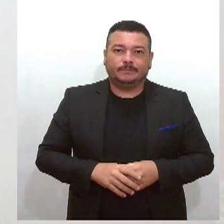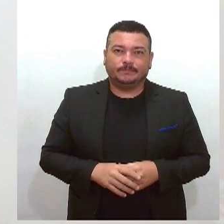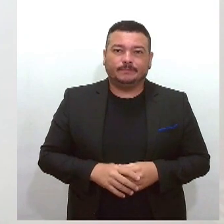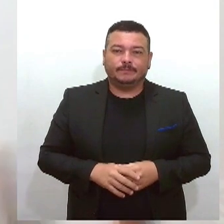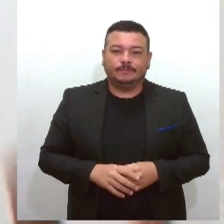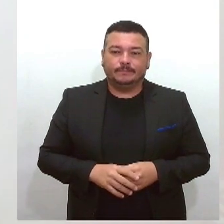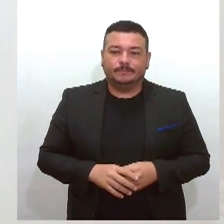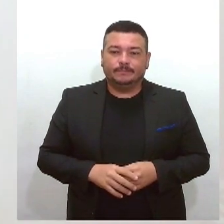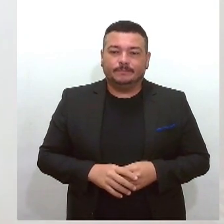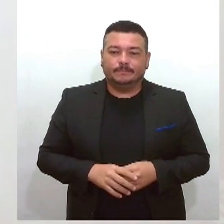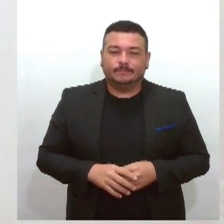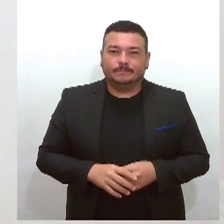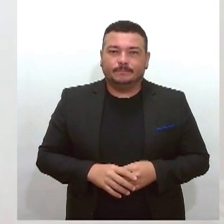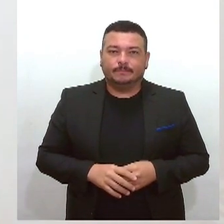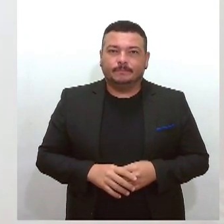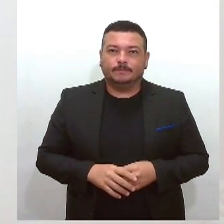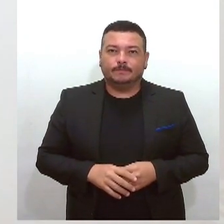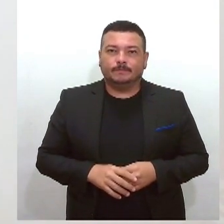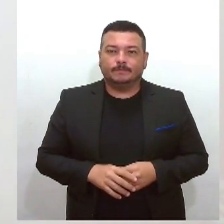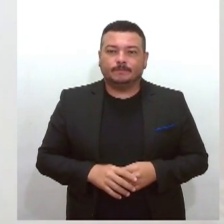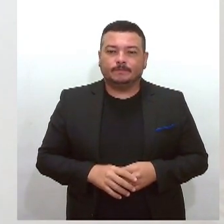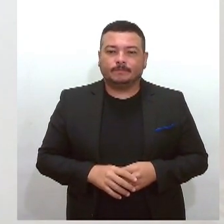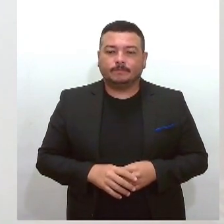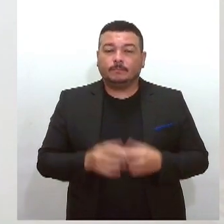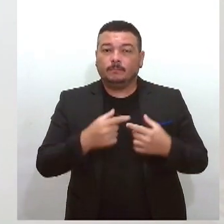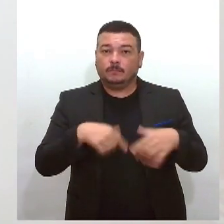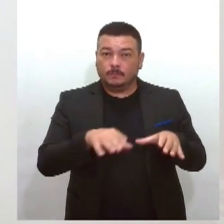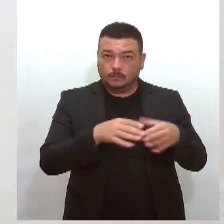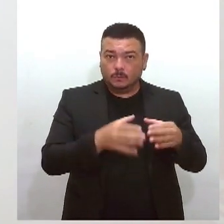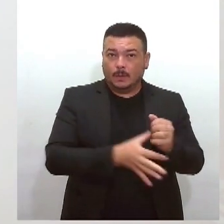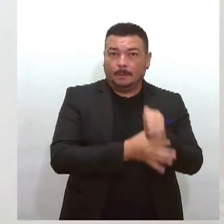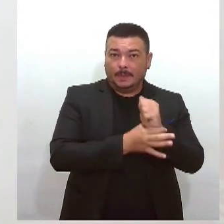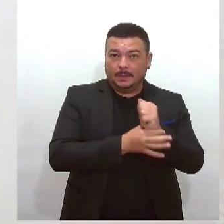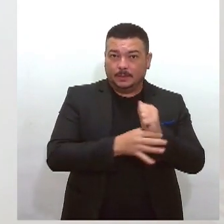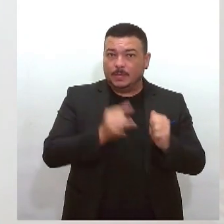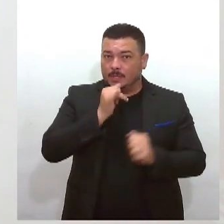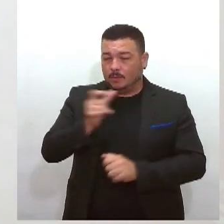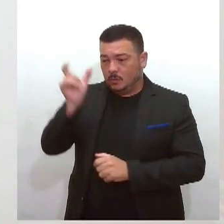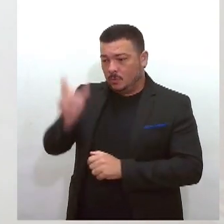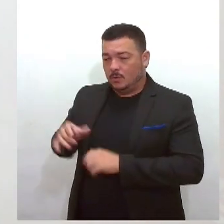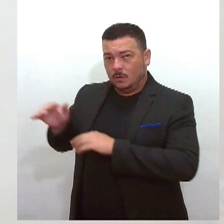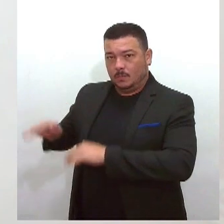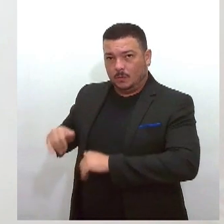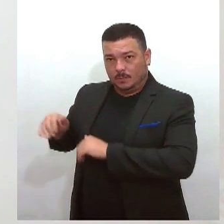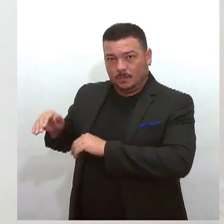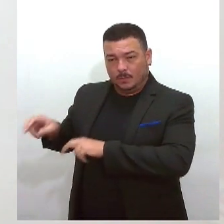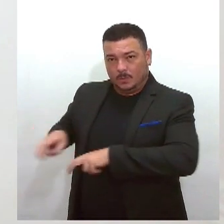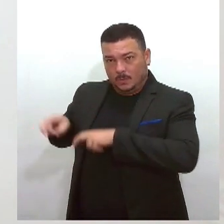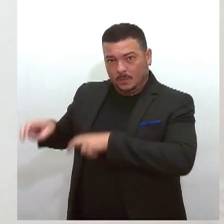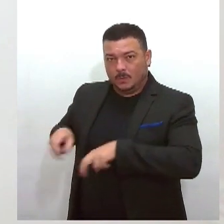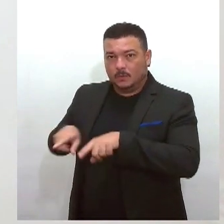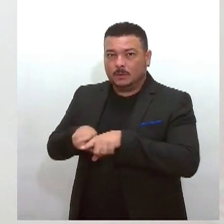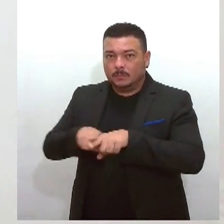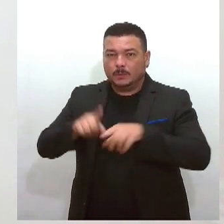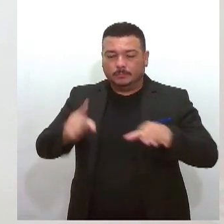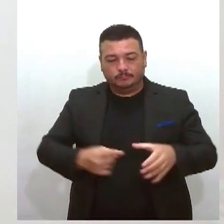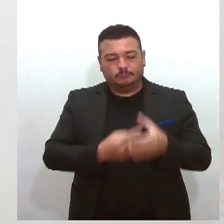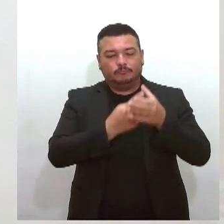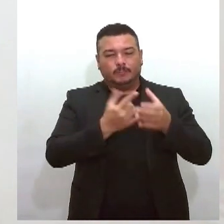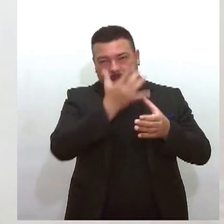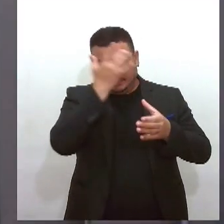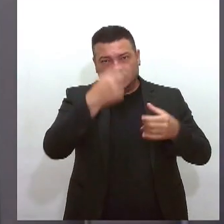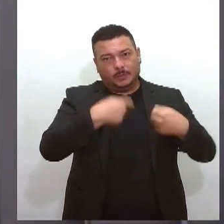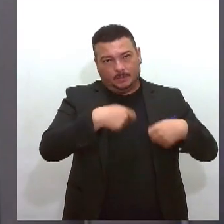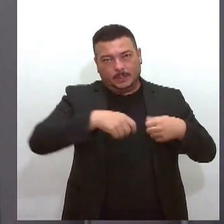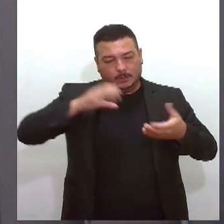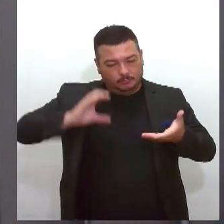tanto garantir o pequeno produtor, mais incentivo, e também acolher aqueles que também estão precisando. E